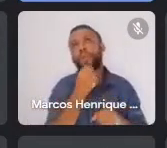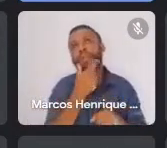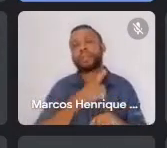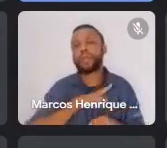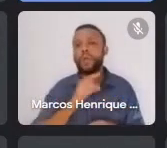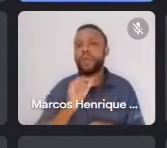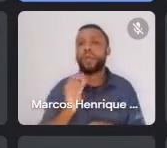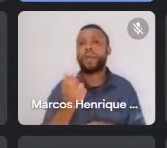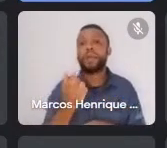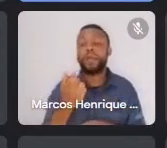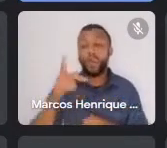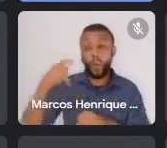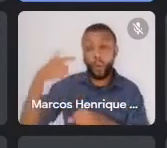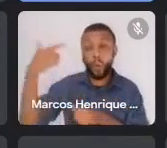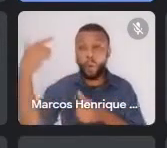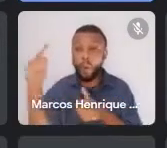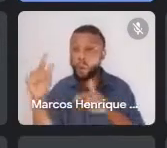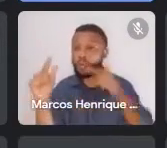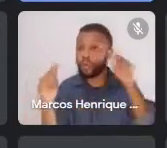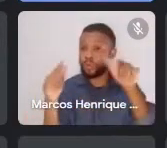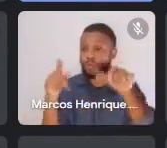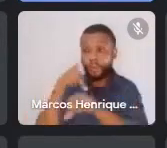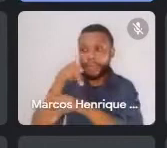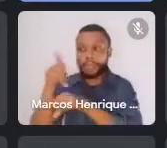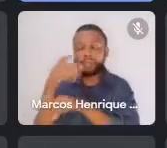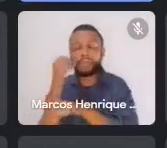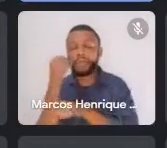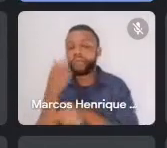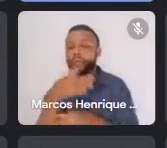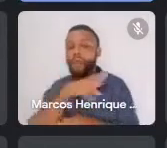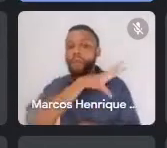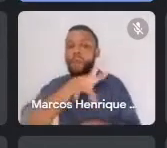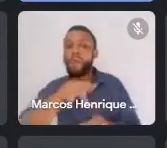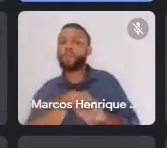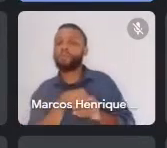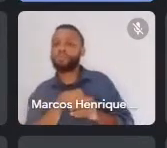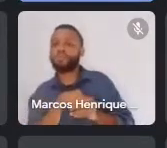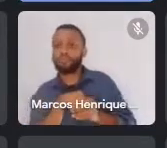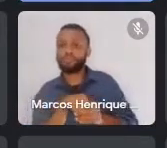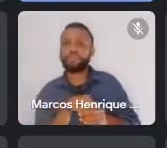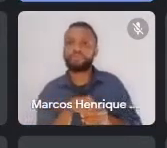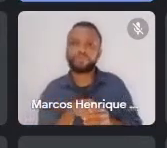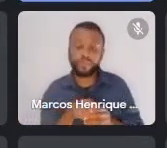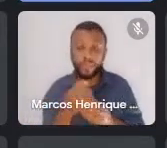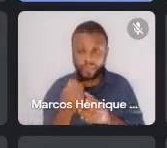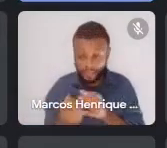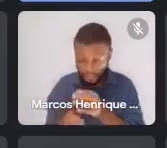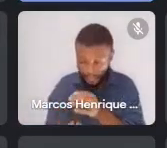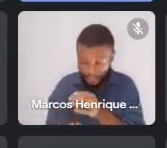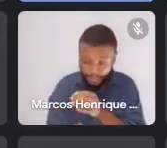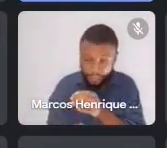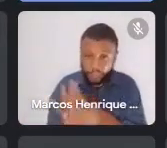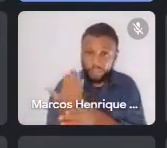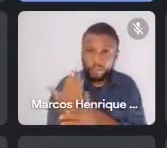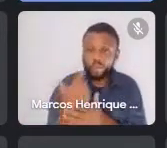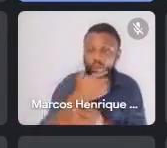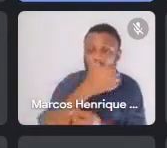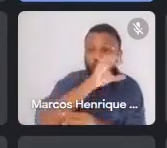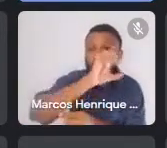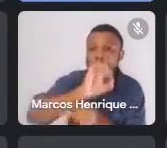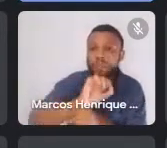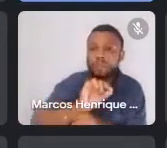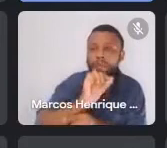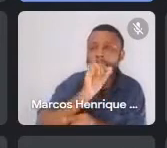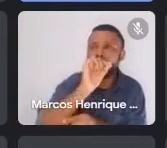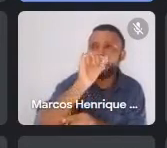outros países, né? Que estavam se formando. É todo um momento de formação dos estados nacionais, né? Acho que a